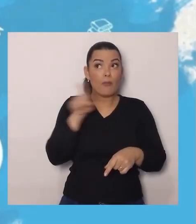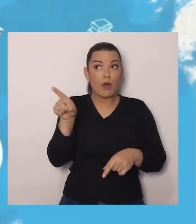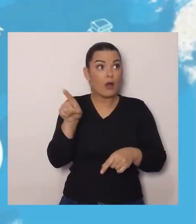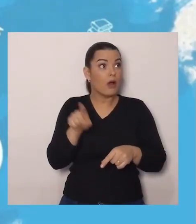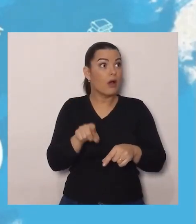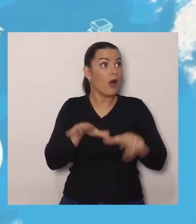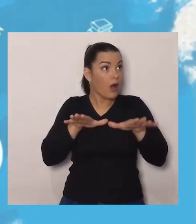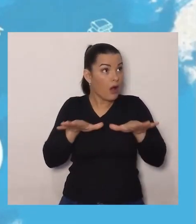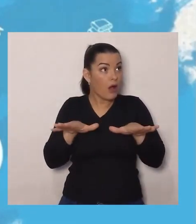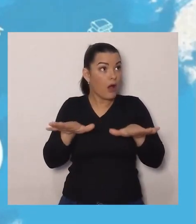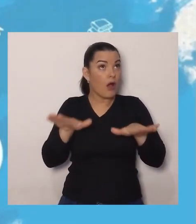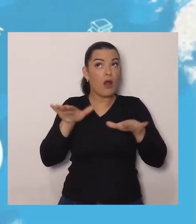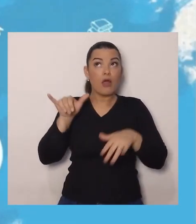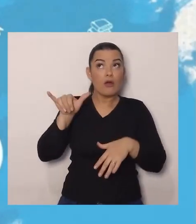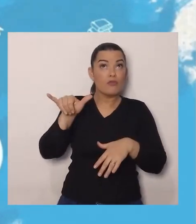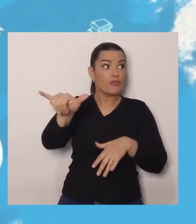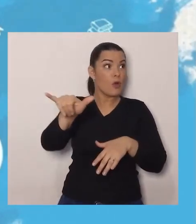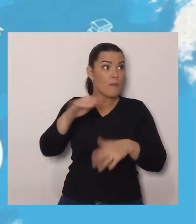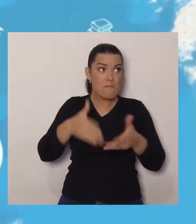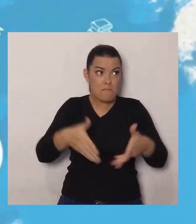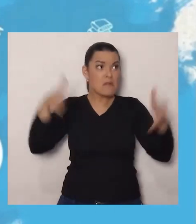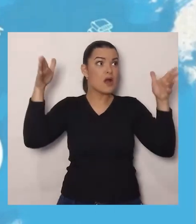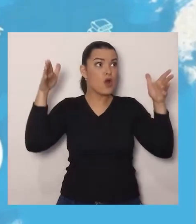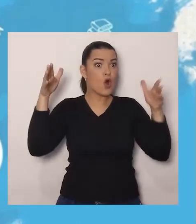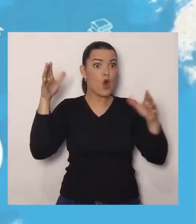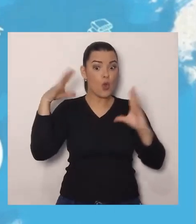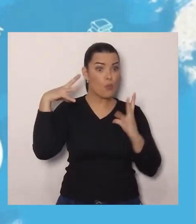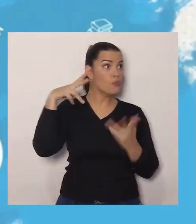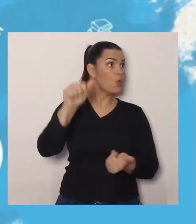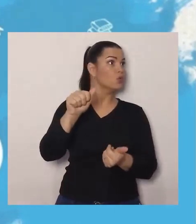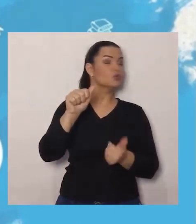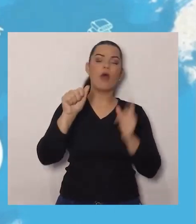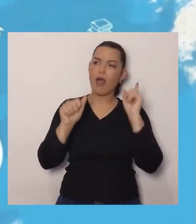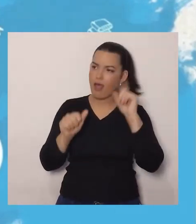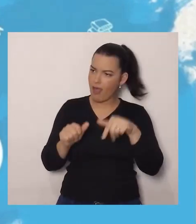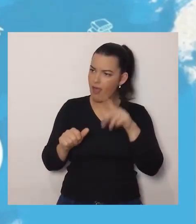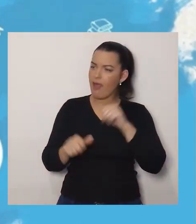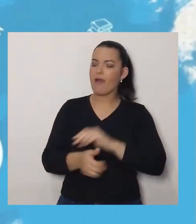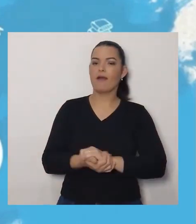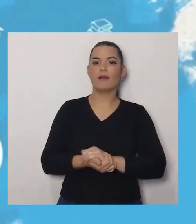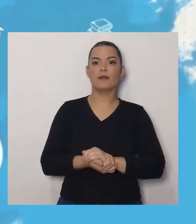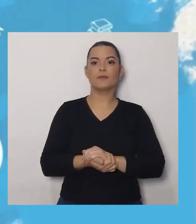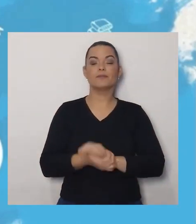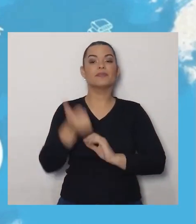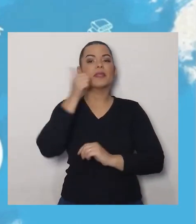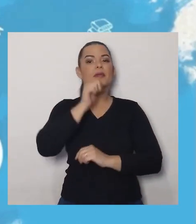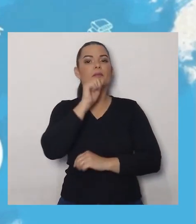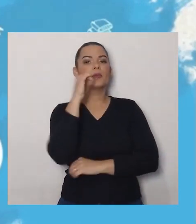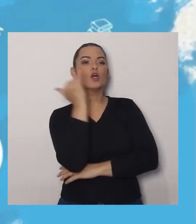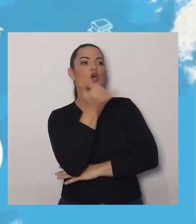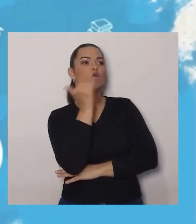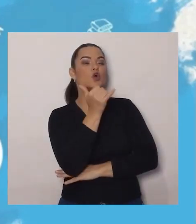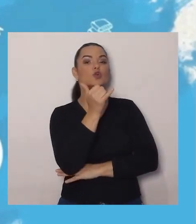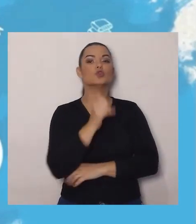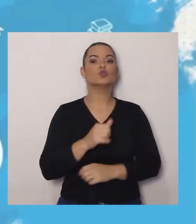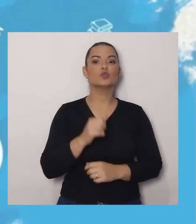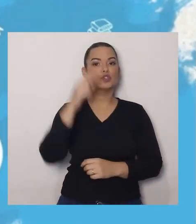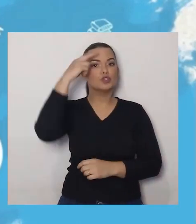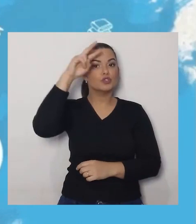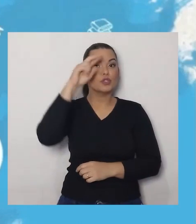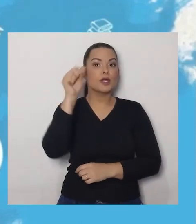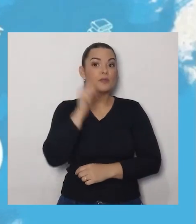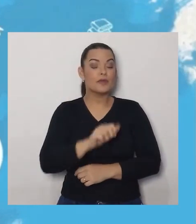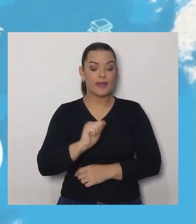E aí a mãe contou pra ela a história de uma mulher. Que foi a primeira mulher a saltar de um paraquedas. Ela